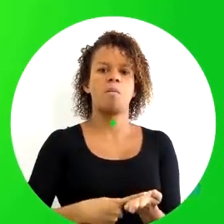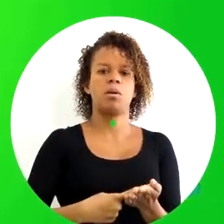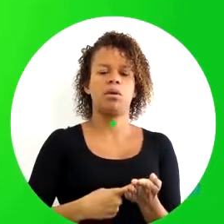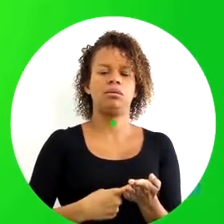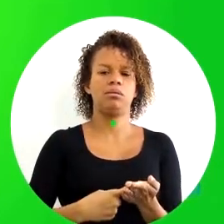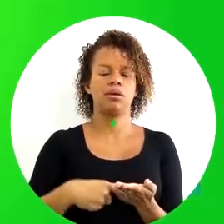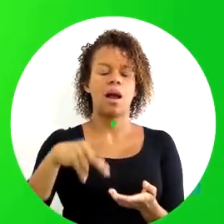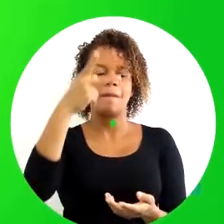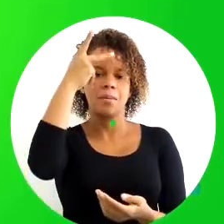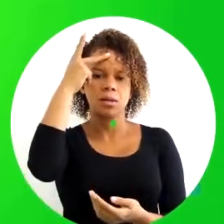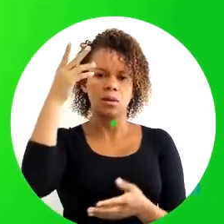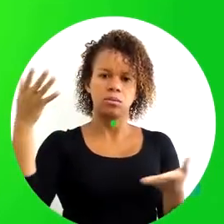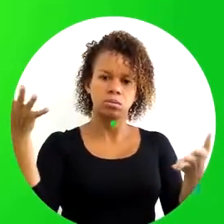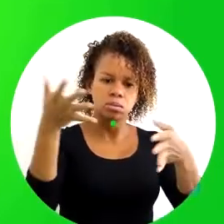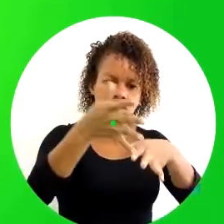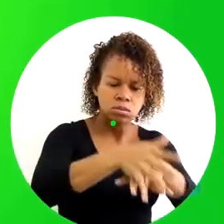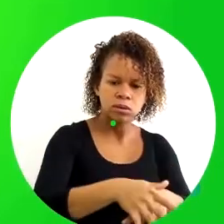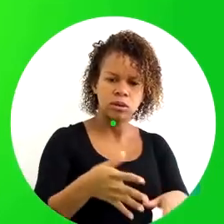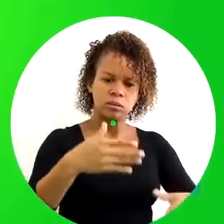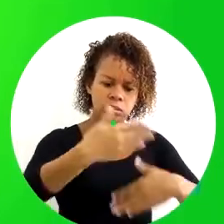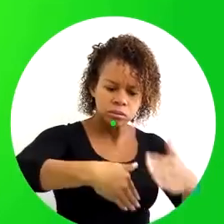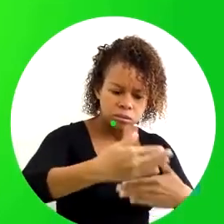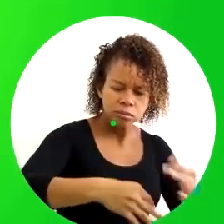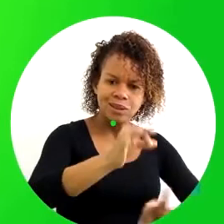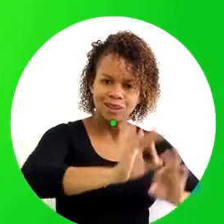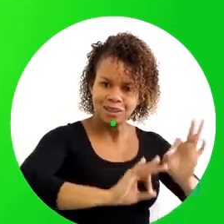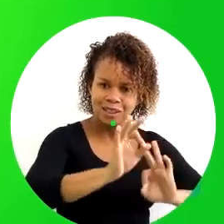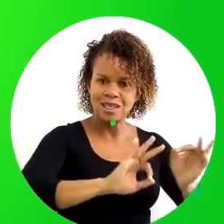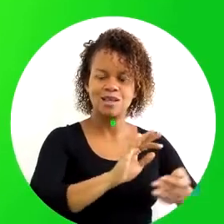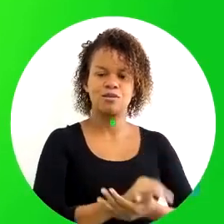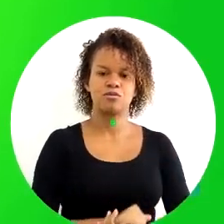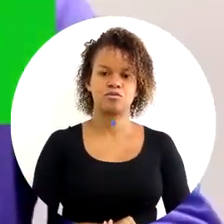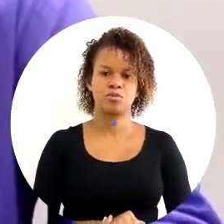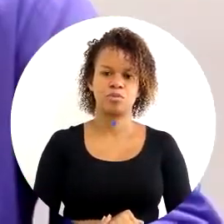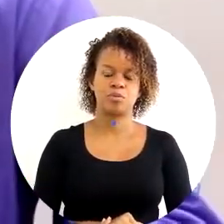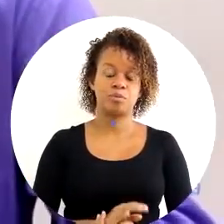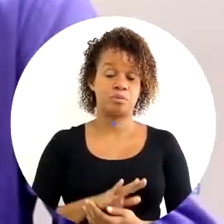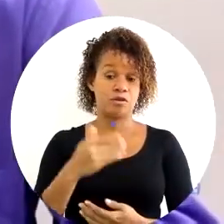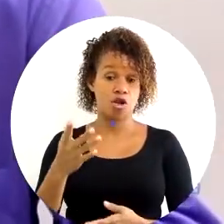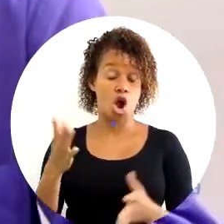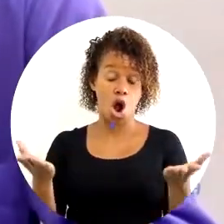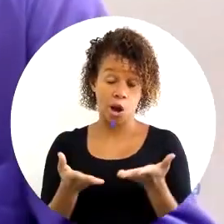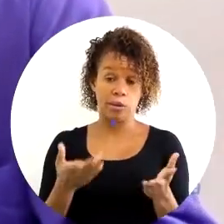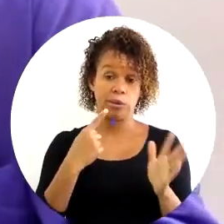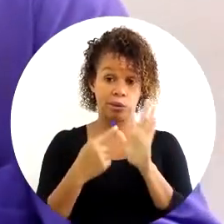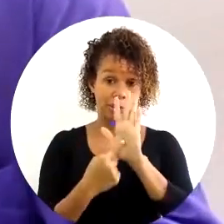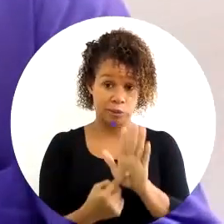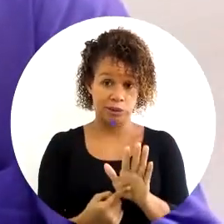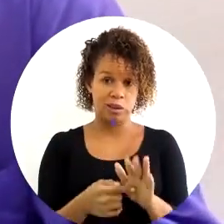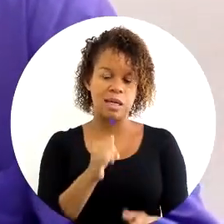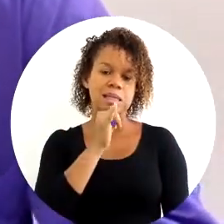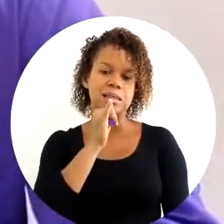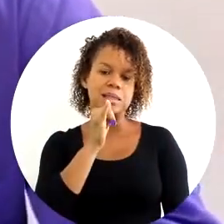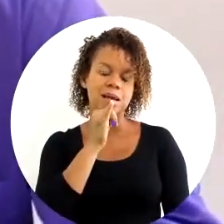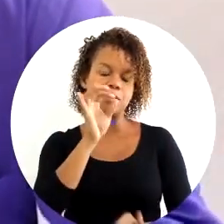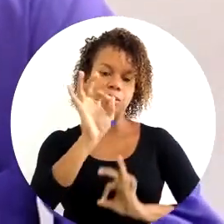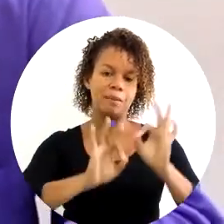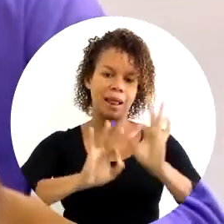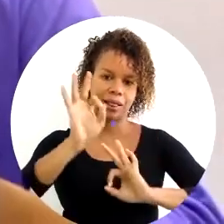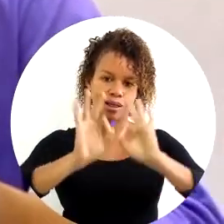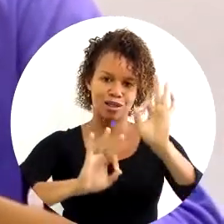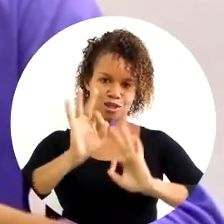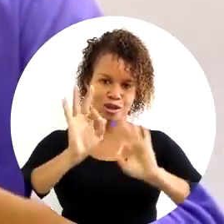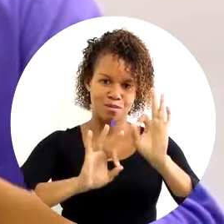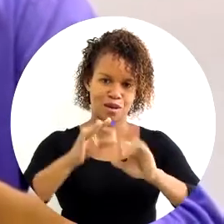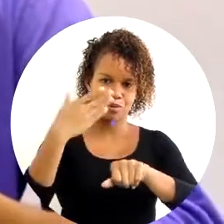comprometimento, que as pessoas se engajem melhor nos processos organizacionais. Vamos em frente. Eu trouxe para você um exemplo de